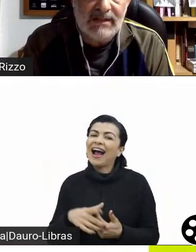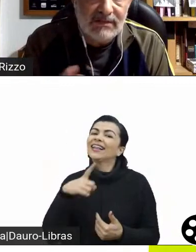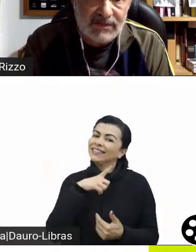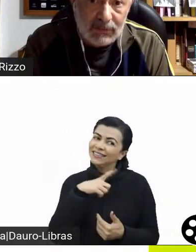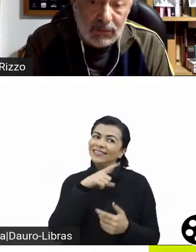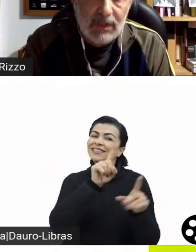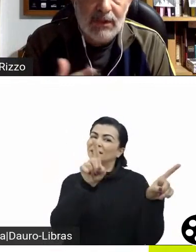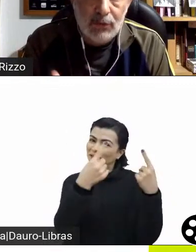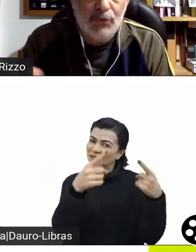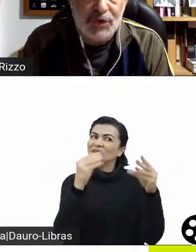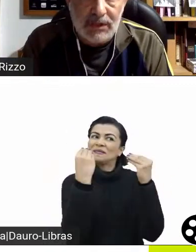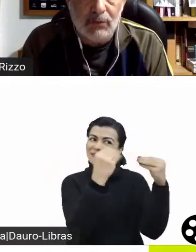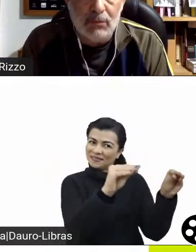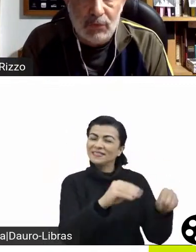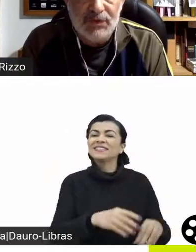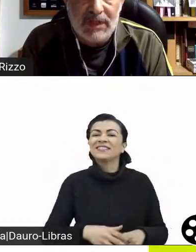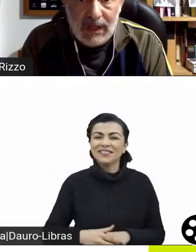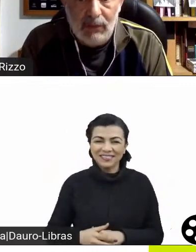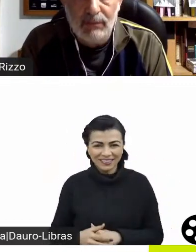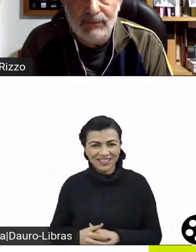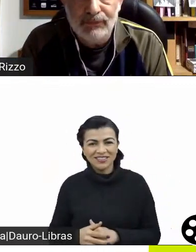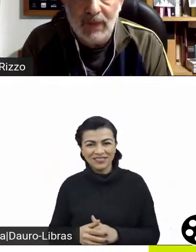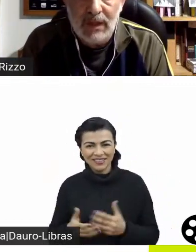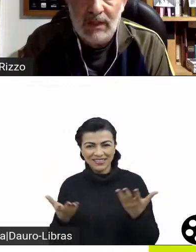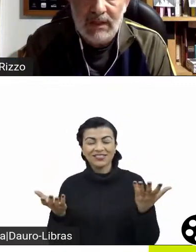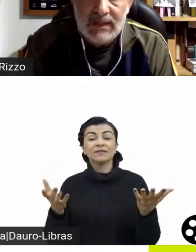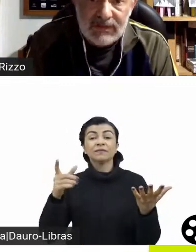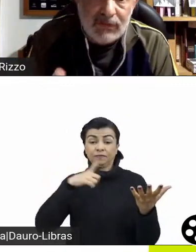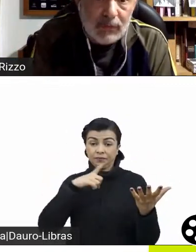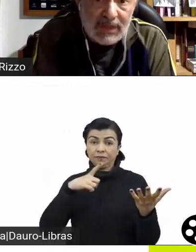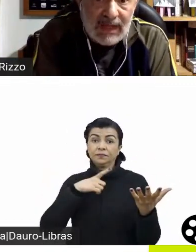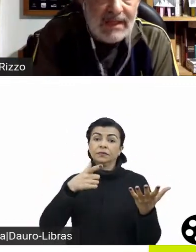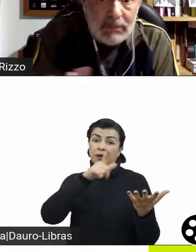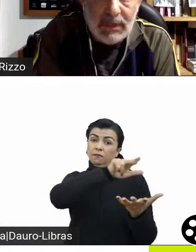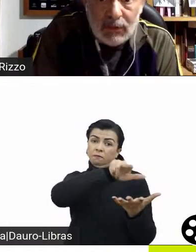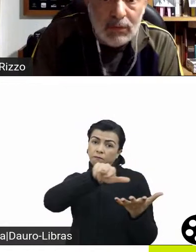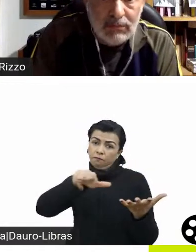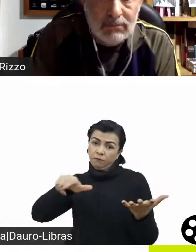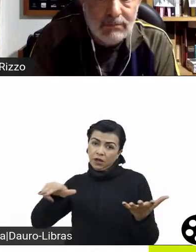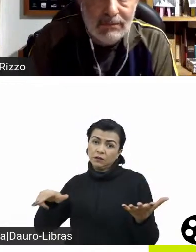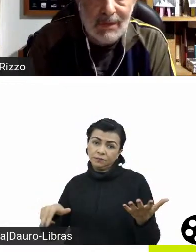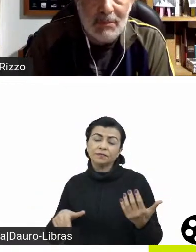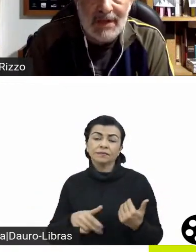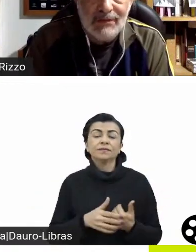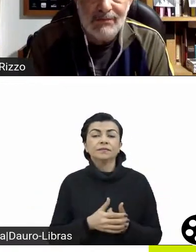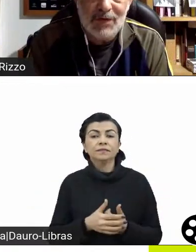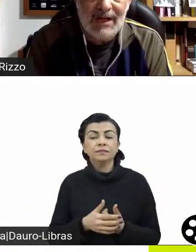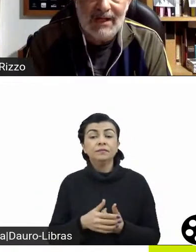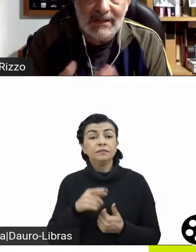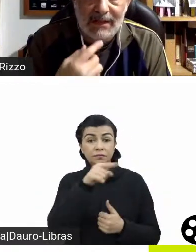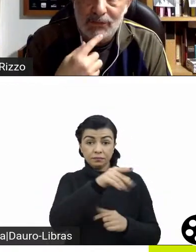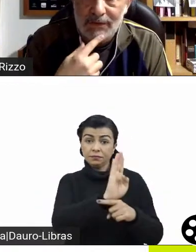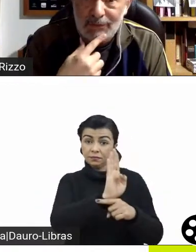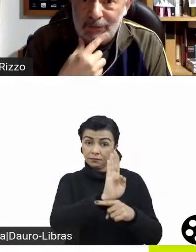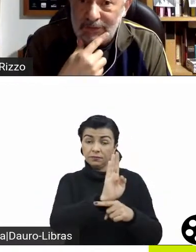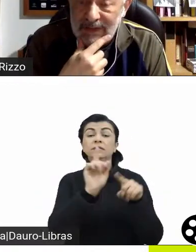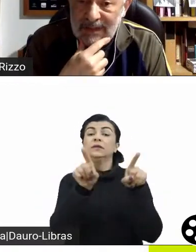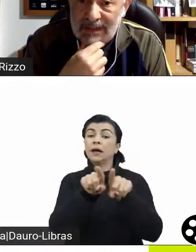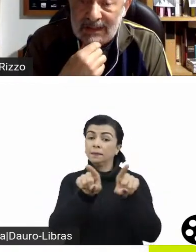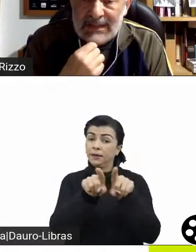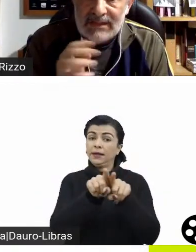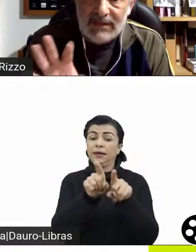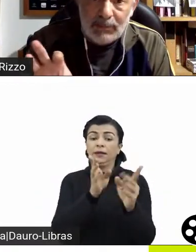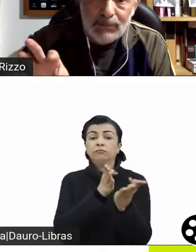da tradição do gênero musical, esse filme que é híbrido também, já lá atrás, nos anos